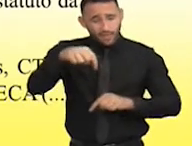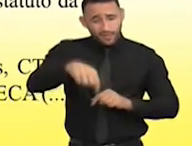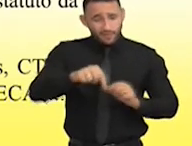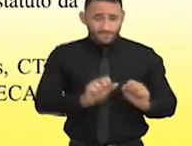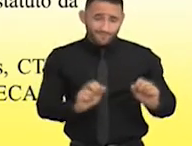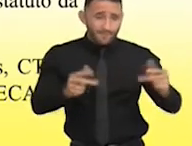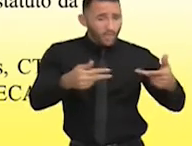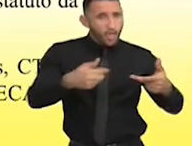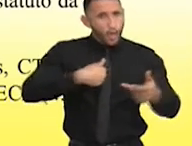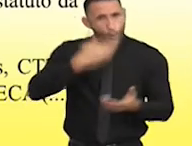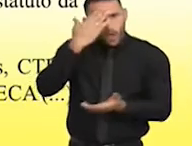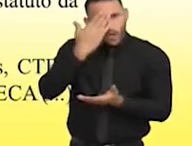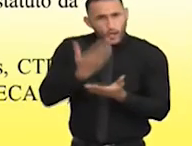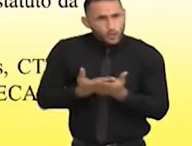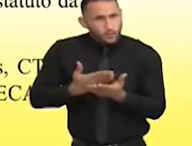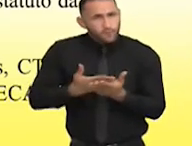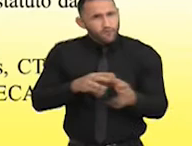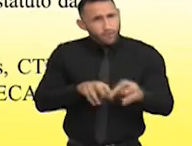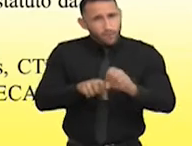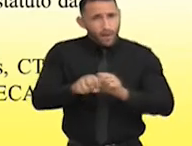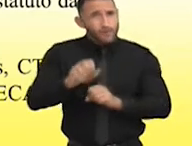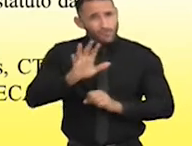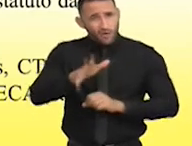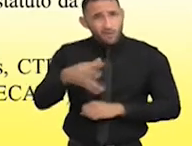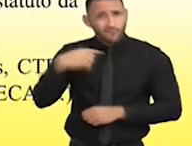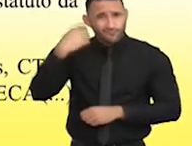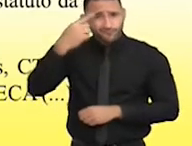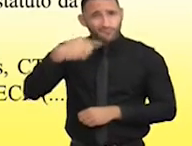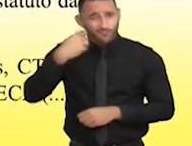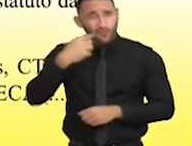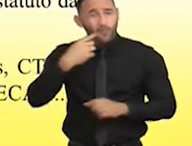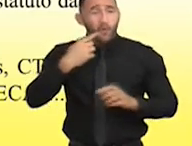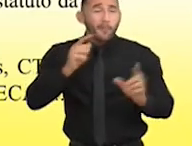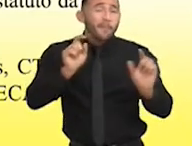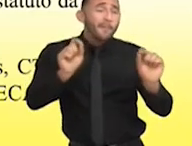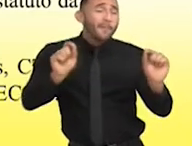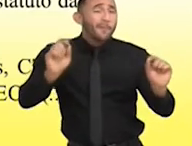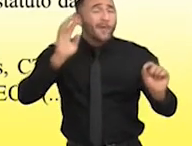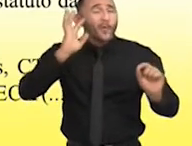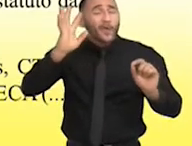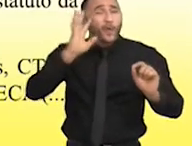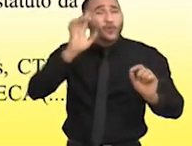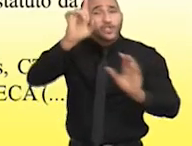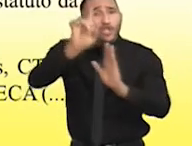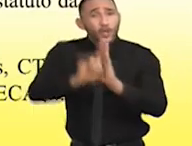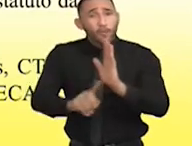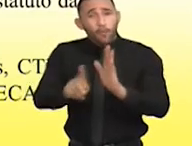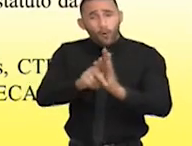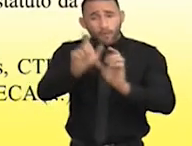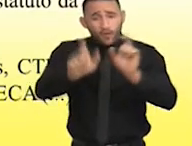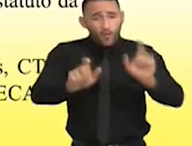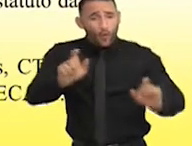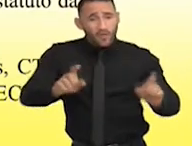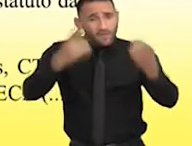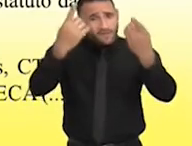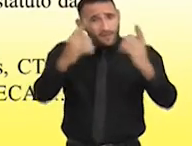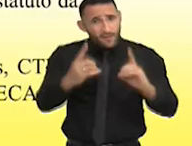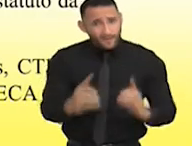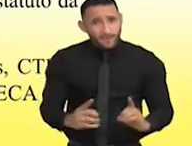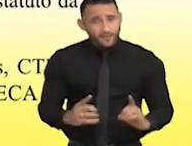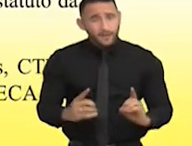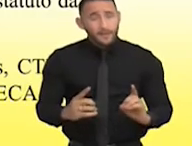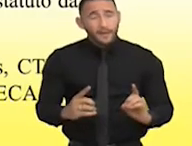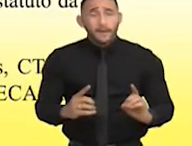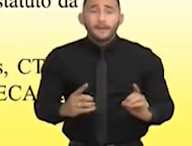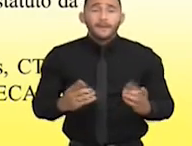operador do direito, refletir sobre o nosso ordenamento jurídico. Os direitos da pessoa com deficiência no nosso ordenamento, direitos da pessoa com